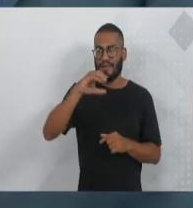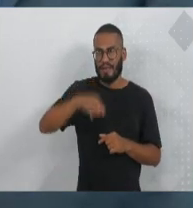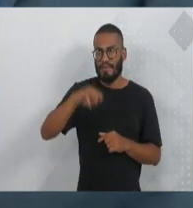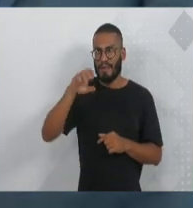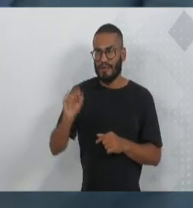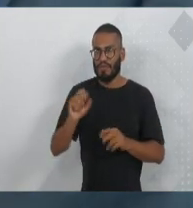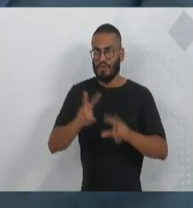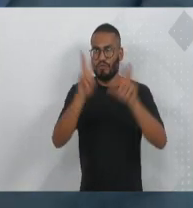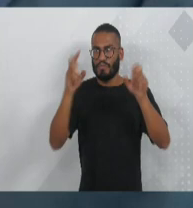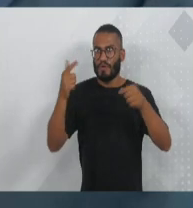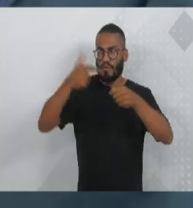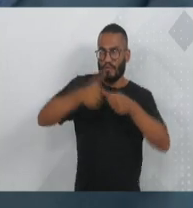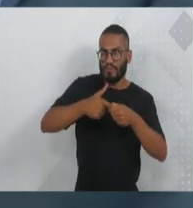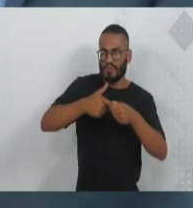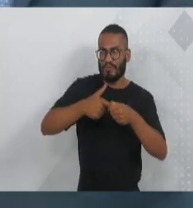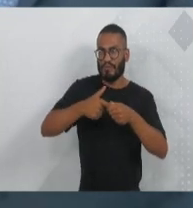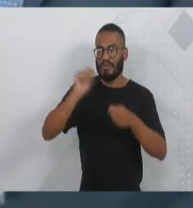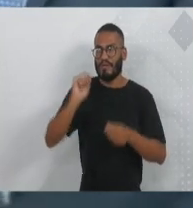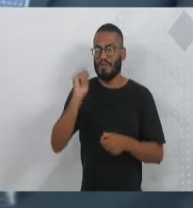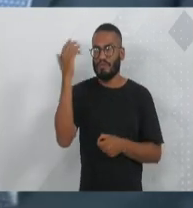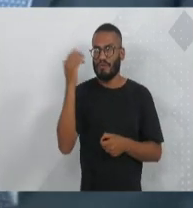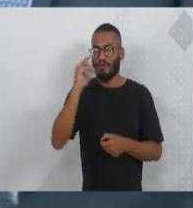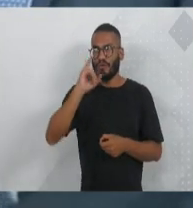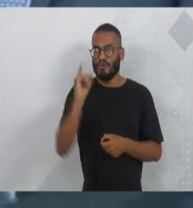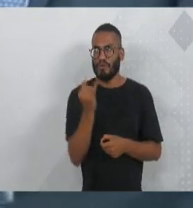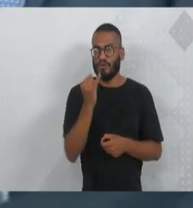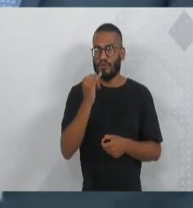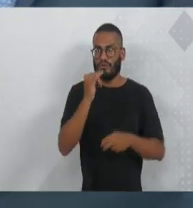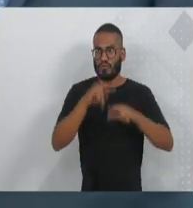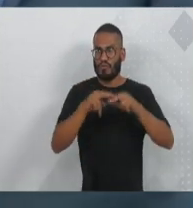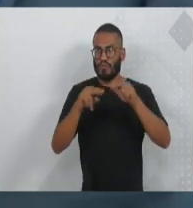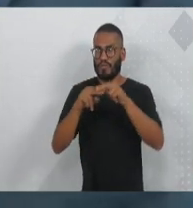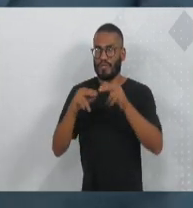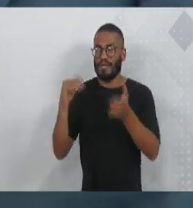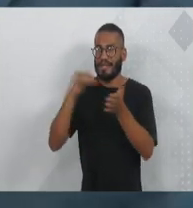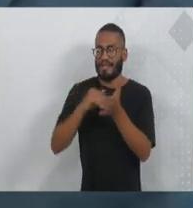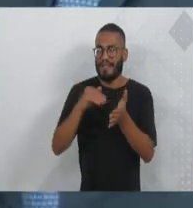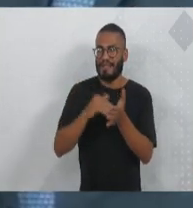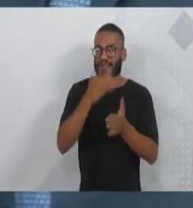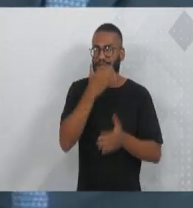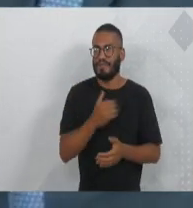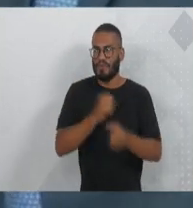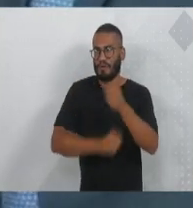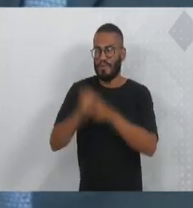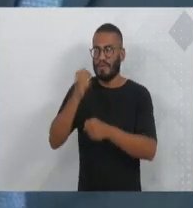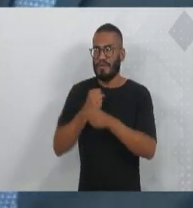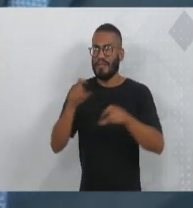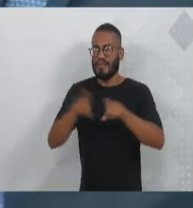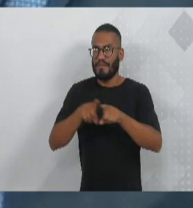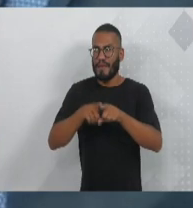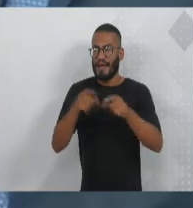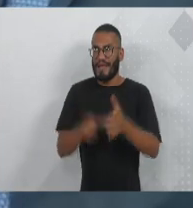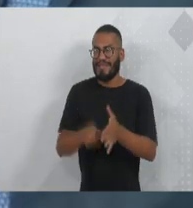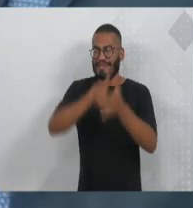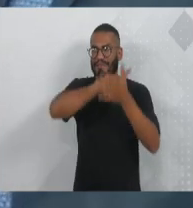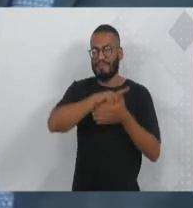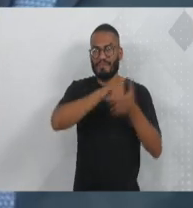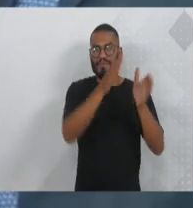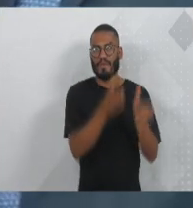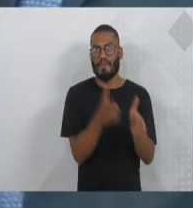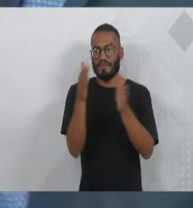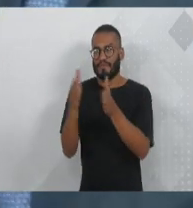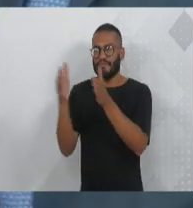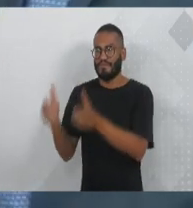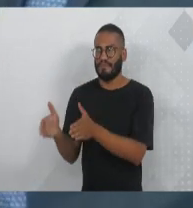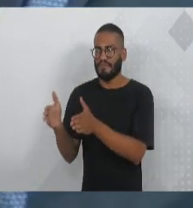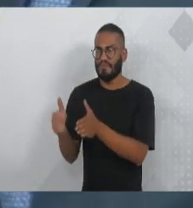sobre combustíveis, que aconteceu entre junho e dezembro do ano passado. Faremos também a antecipação da parcela da